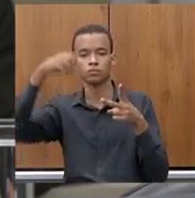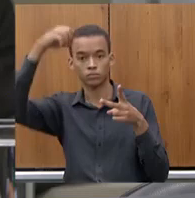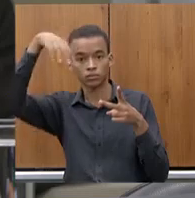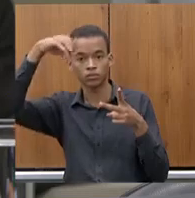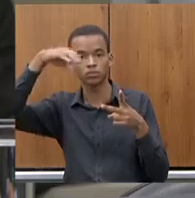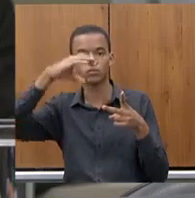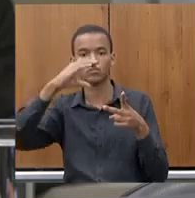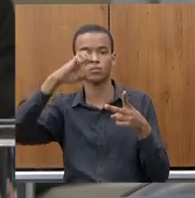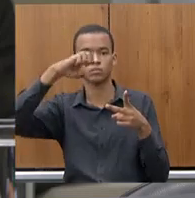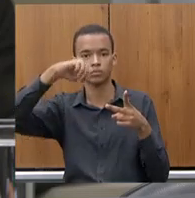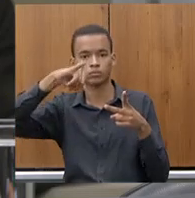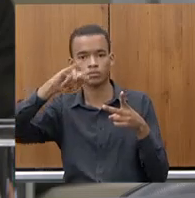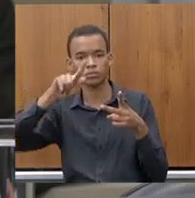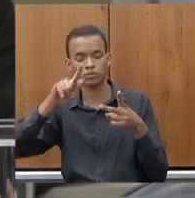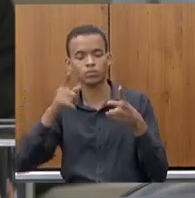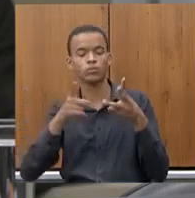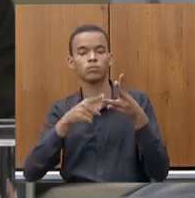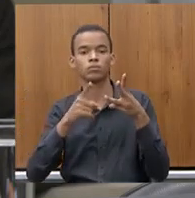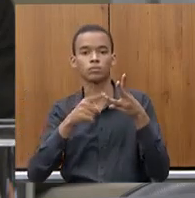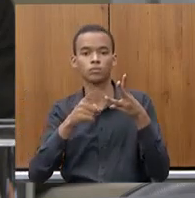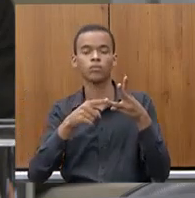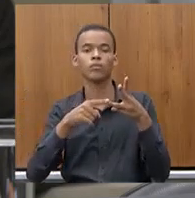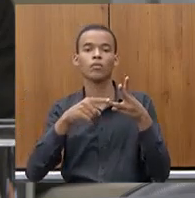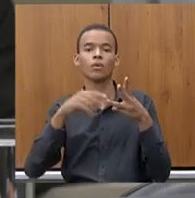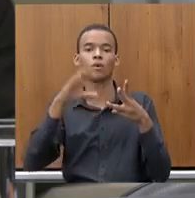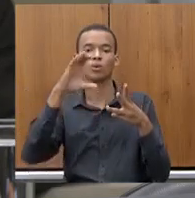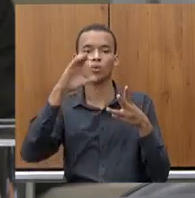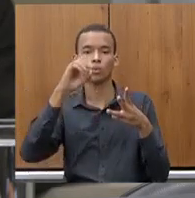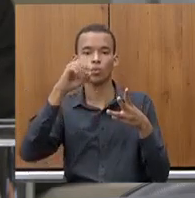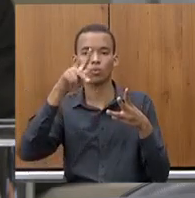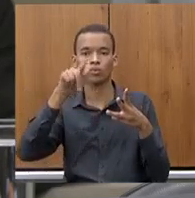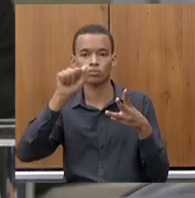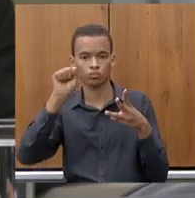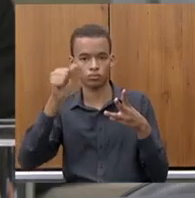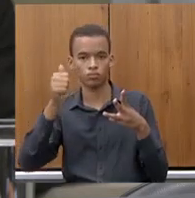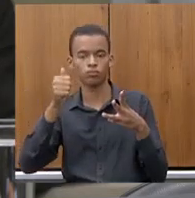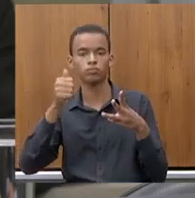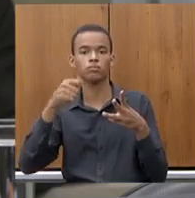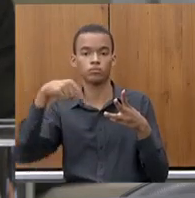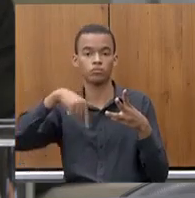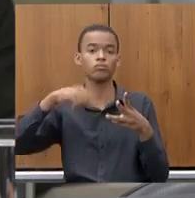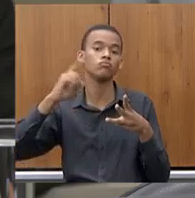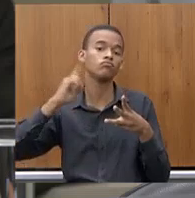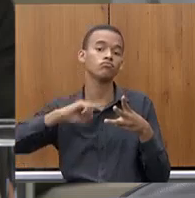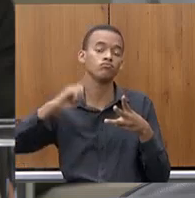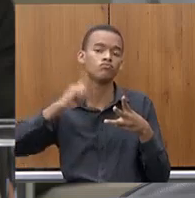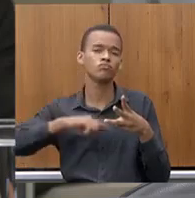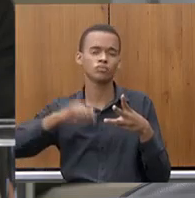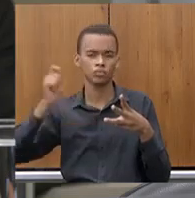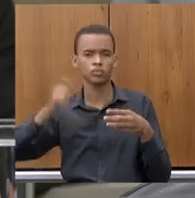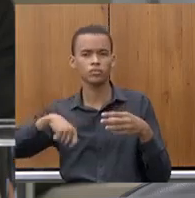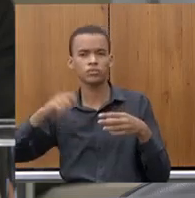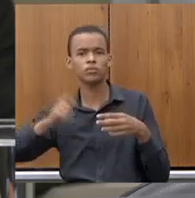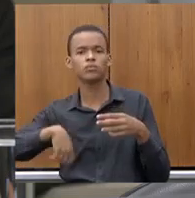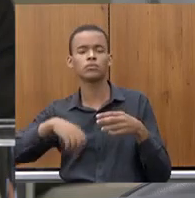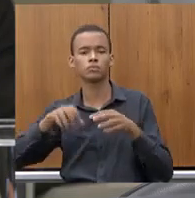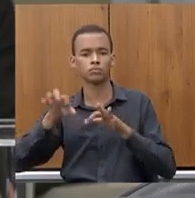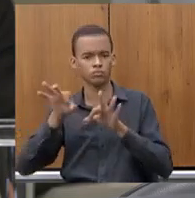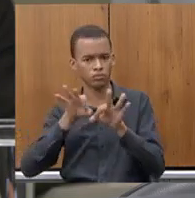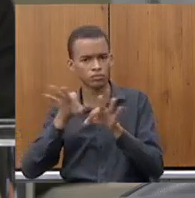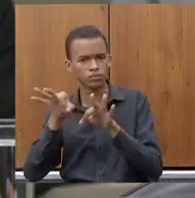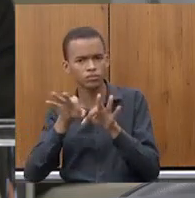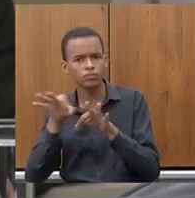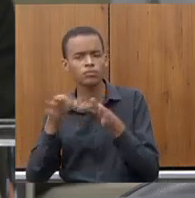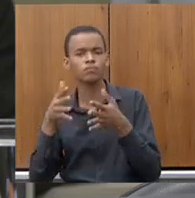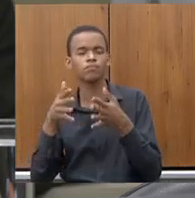Gerais mesmo que por projeção tem condições de manter o desenvolvimento de garantir o